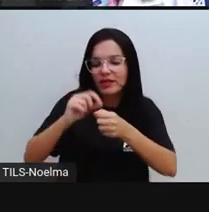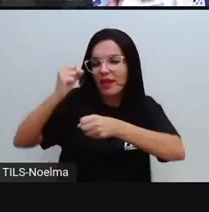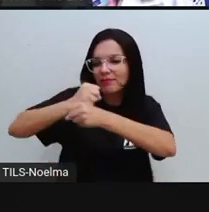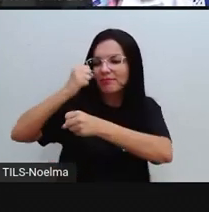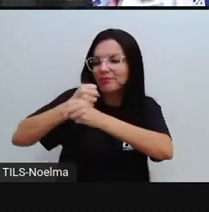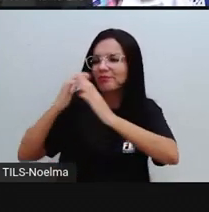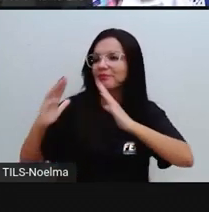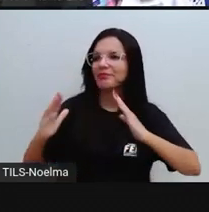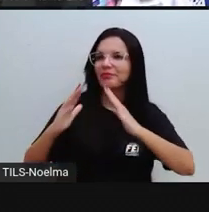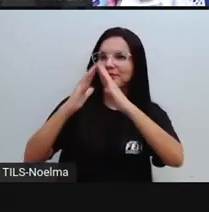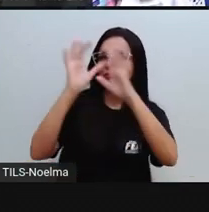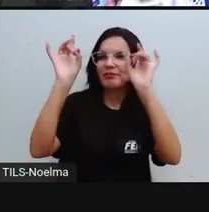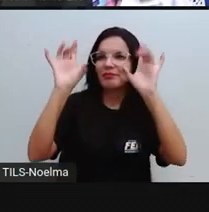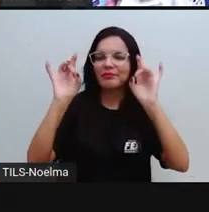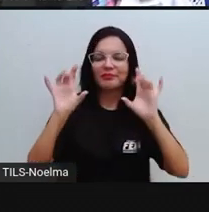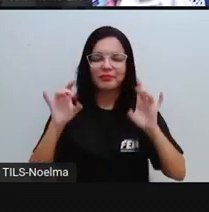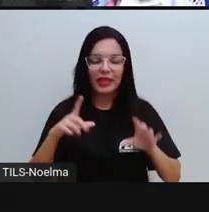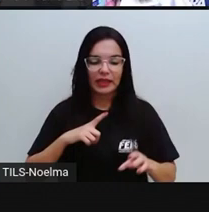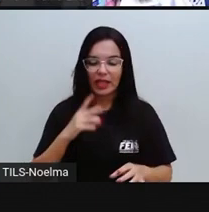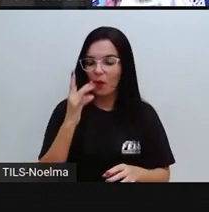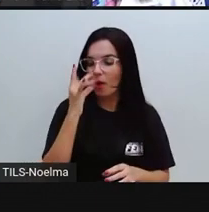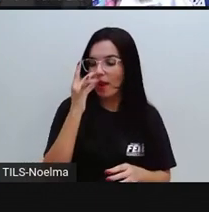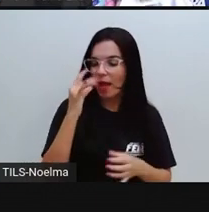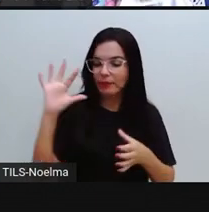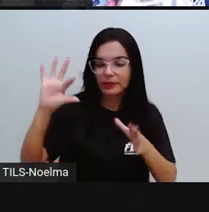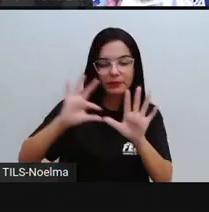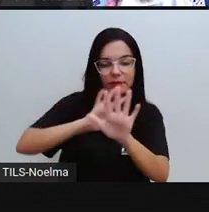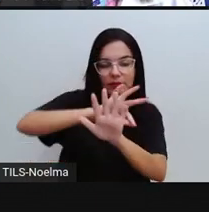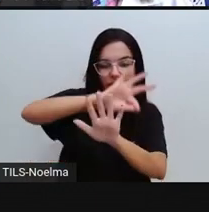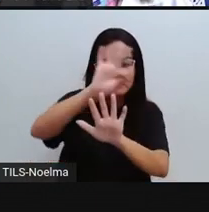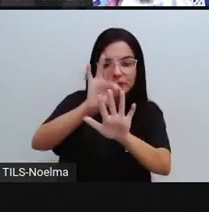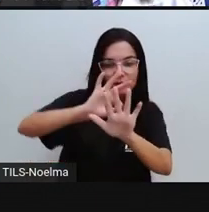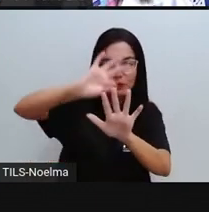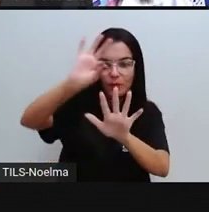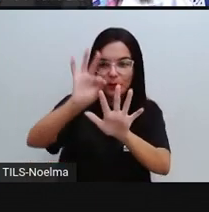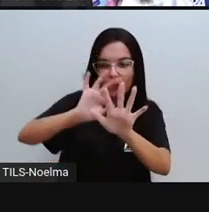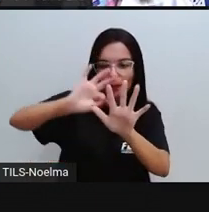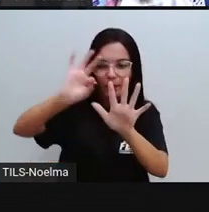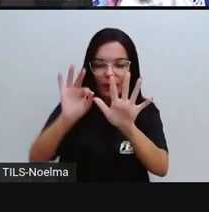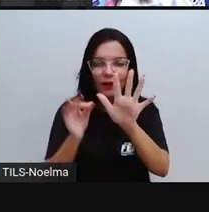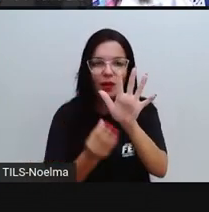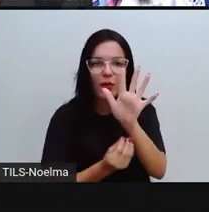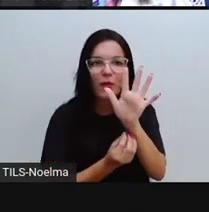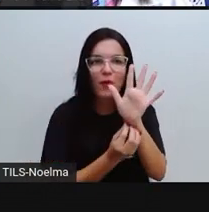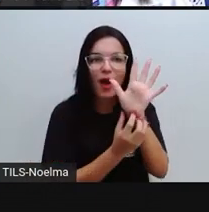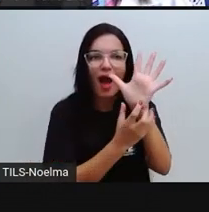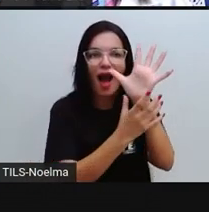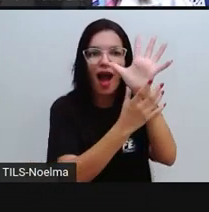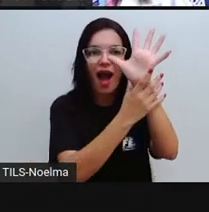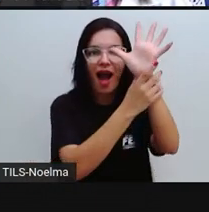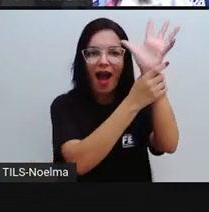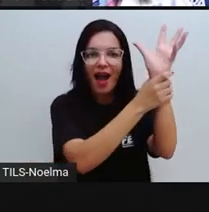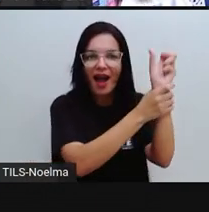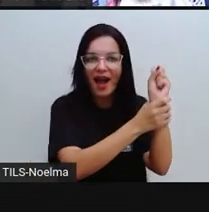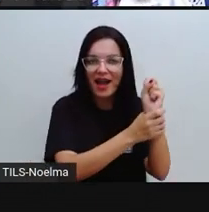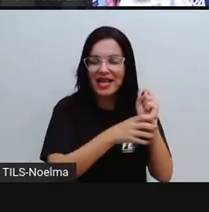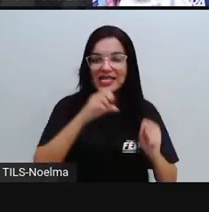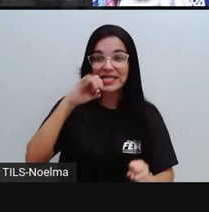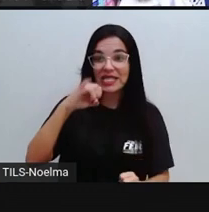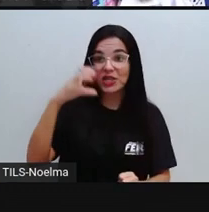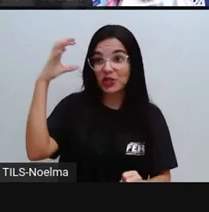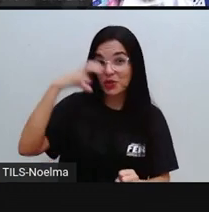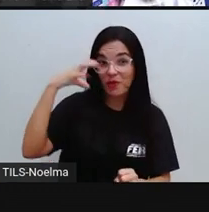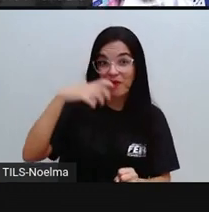lápis em torno da mão e me dou uma luva. E se faço chover, com dois riscos, tenho um guarda